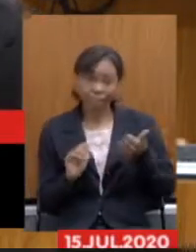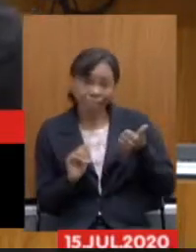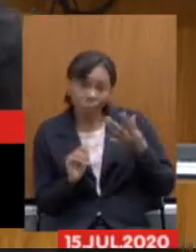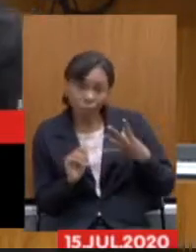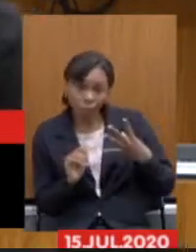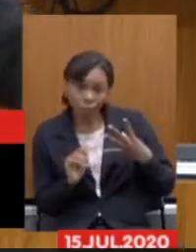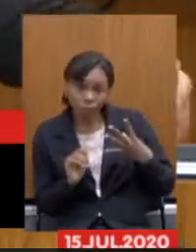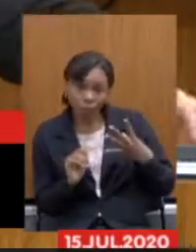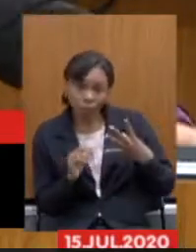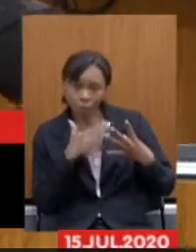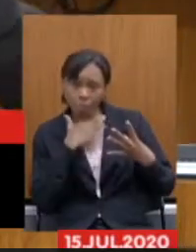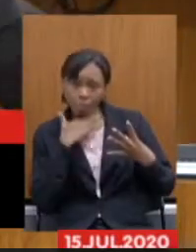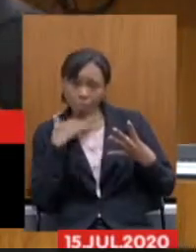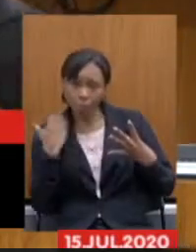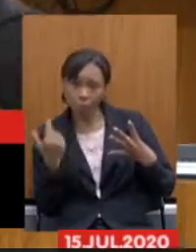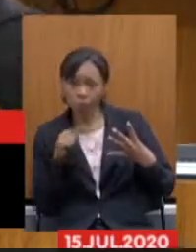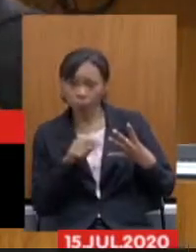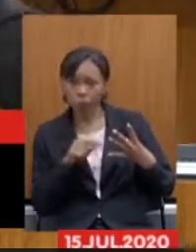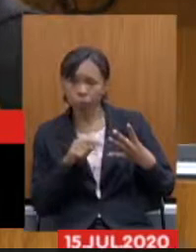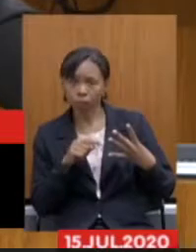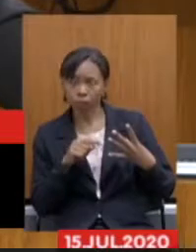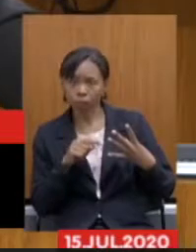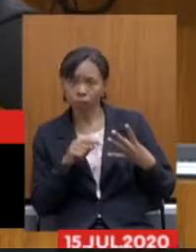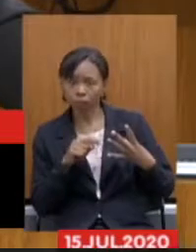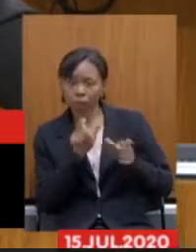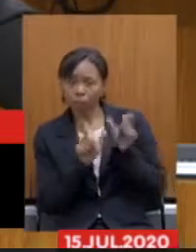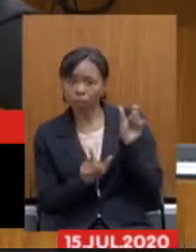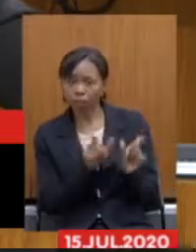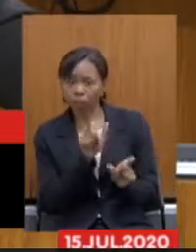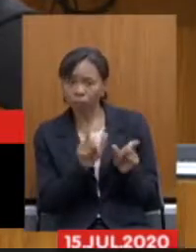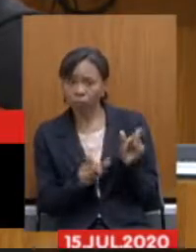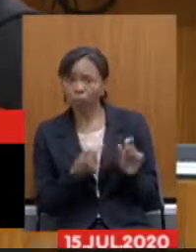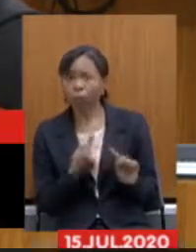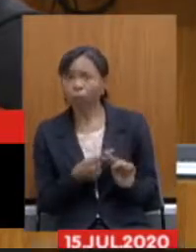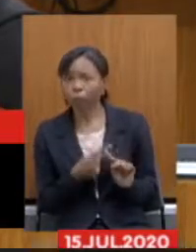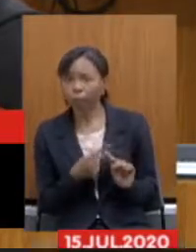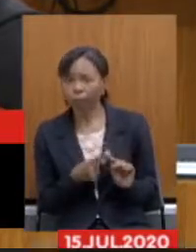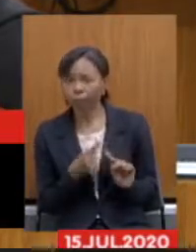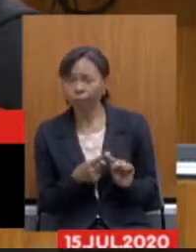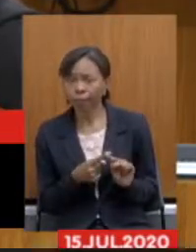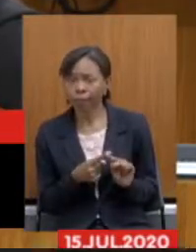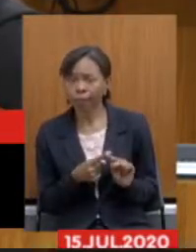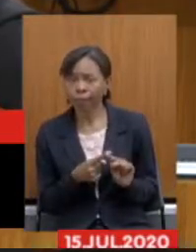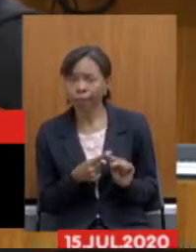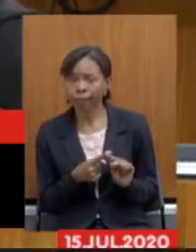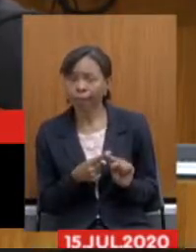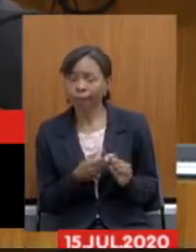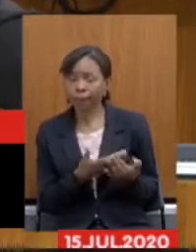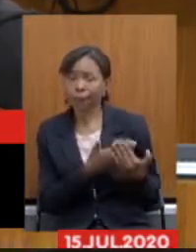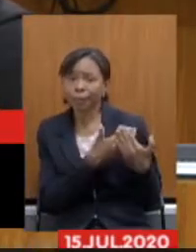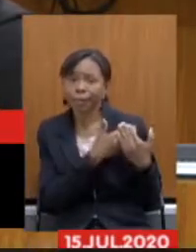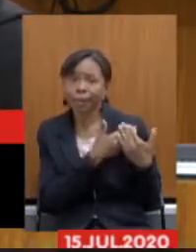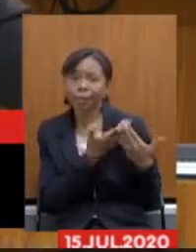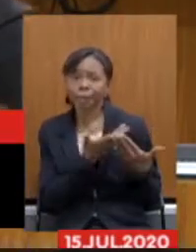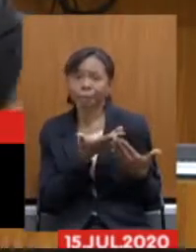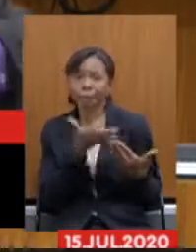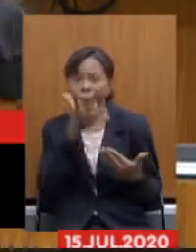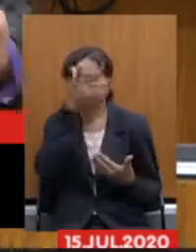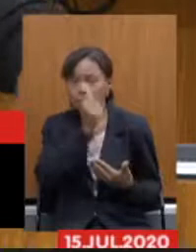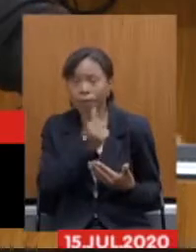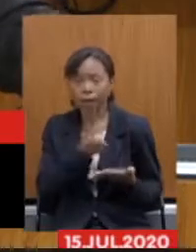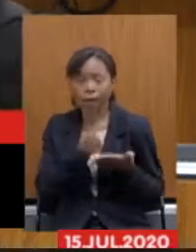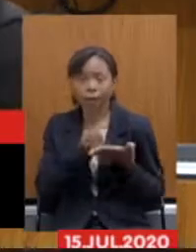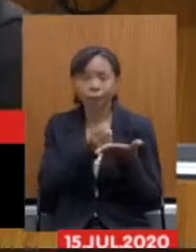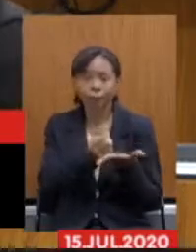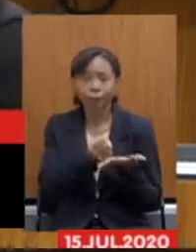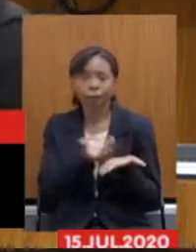tiveram as vidas ceifadas, eles tiveram porque eles estavam lá na frente para salvar a vida de quem está